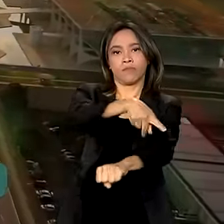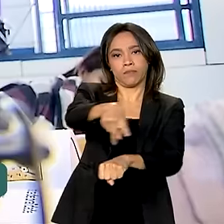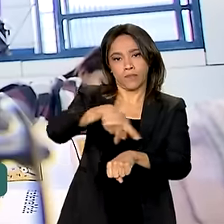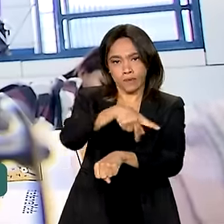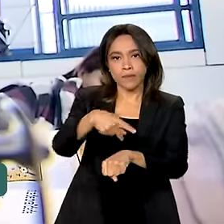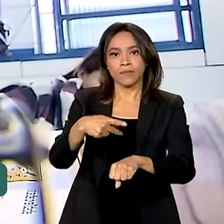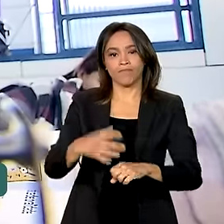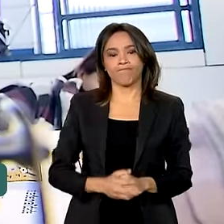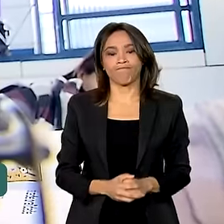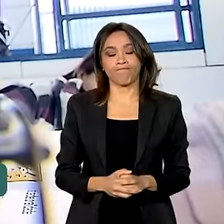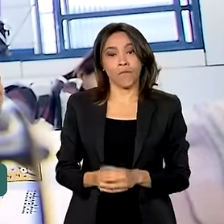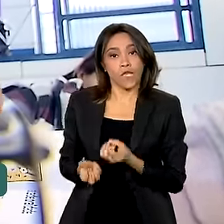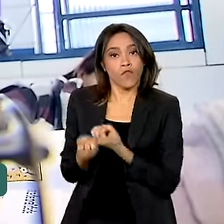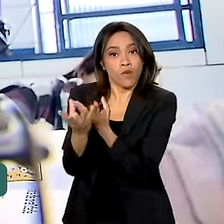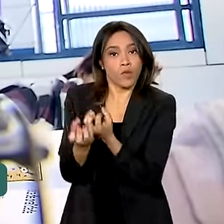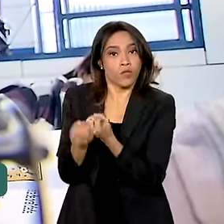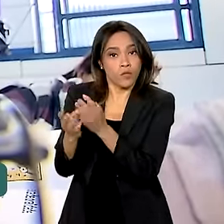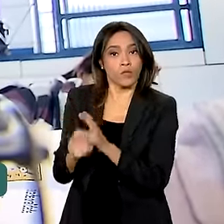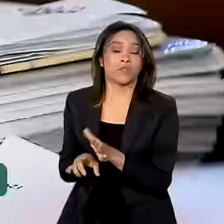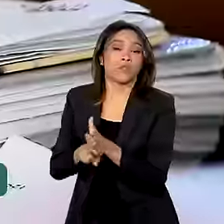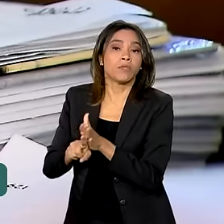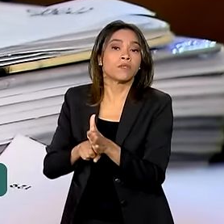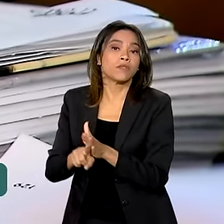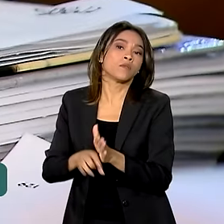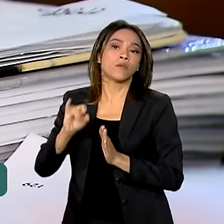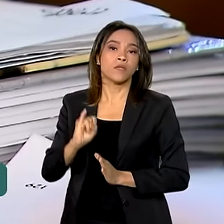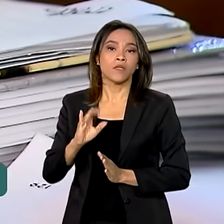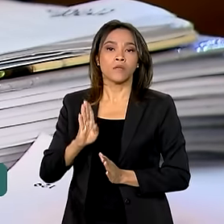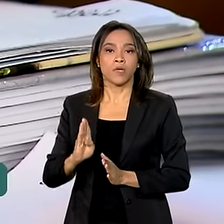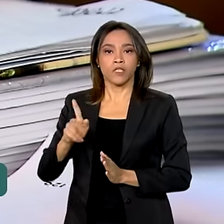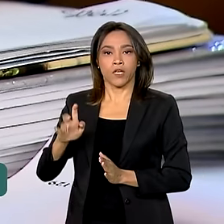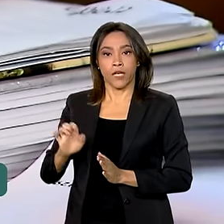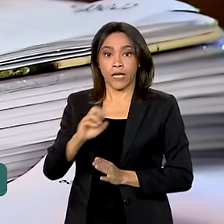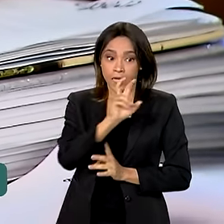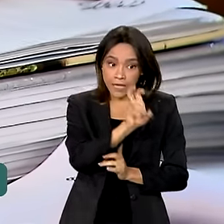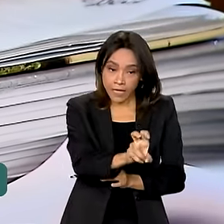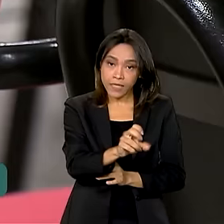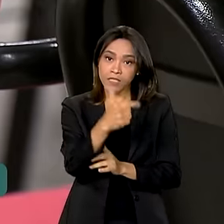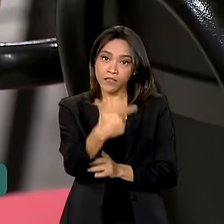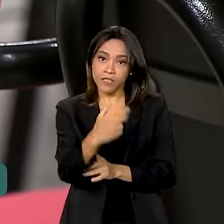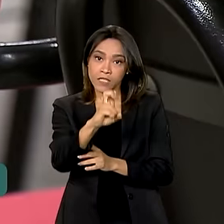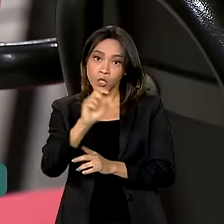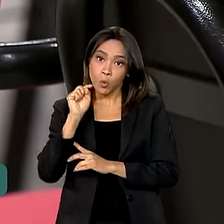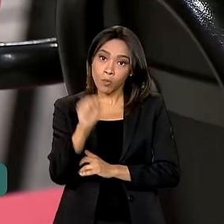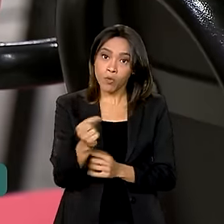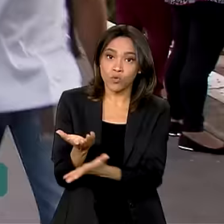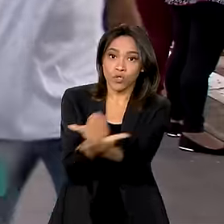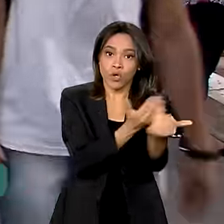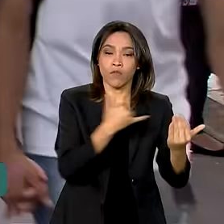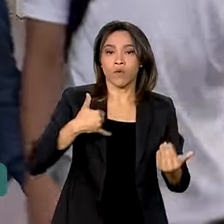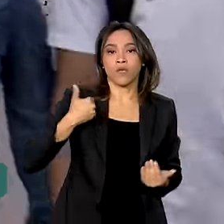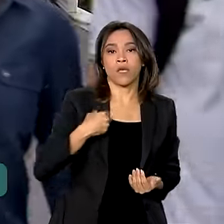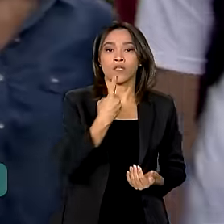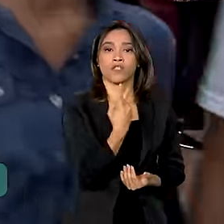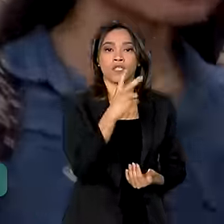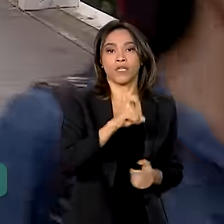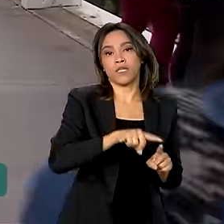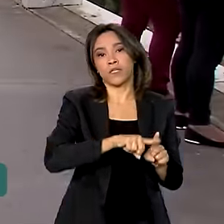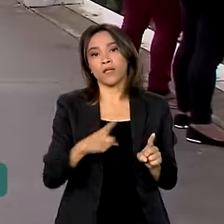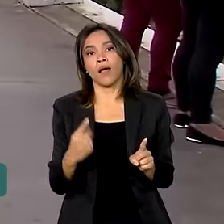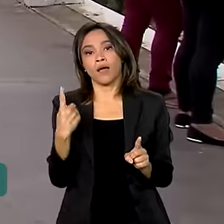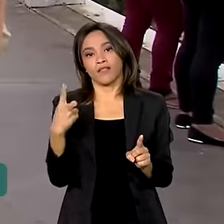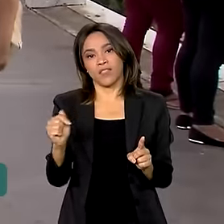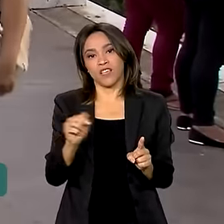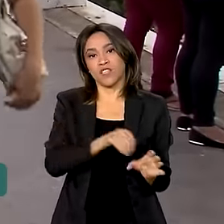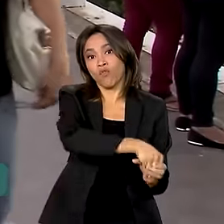Segundo dados do IBGE, 520 mil jovens de 15 a 17 anos estão fora da